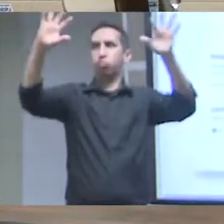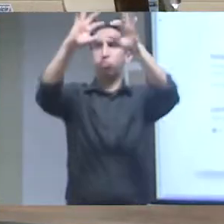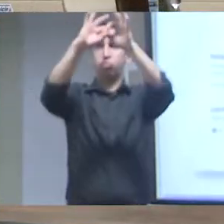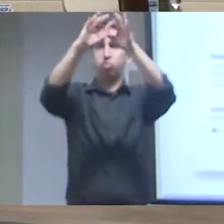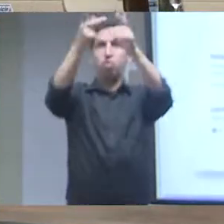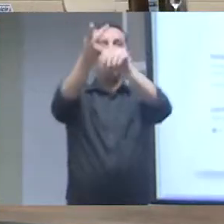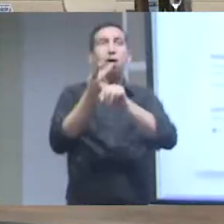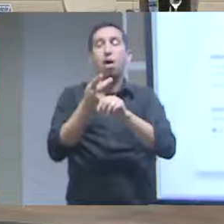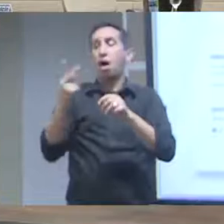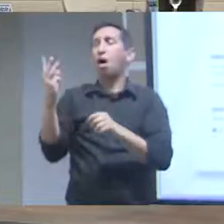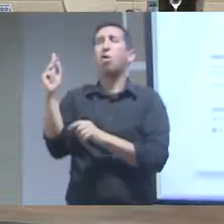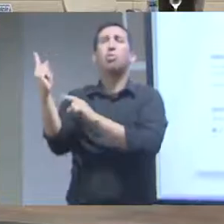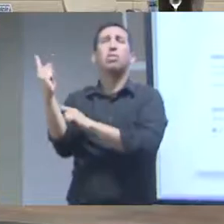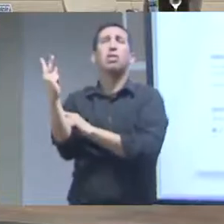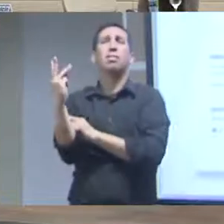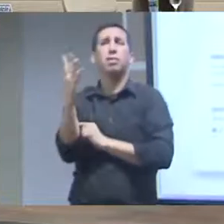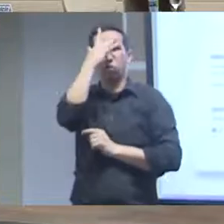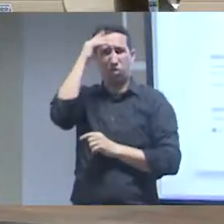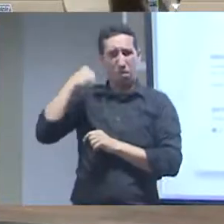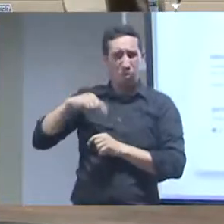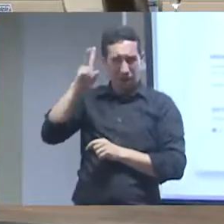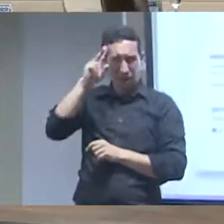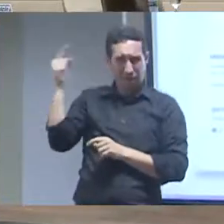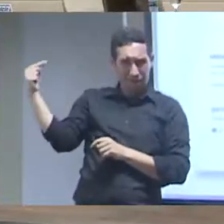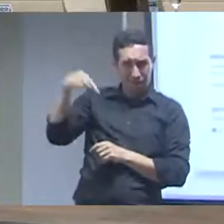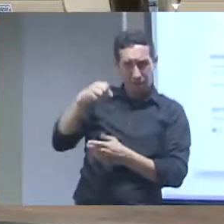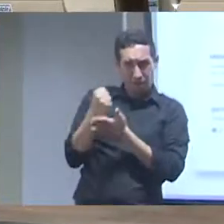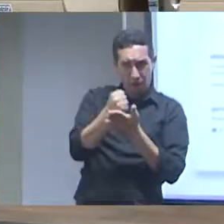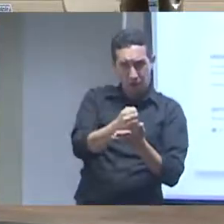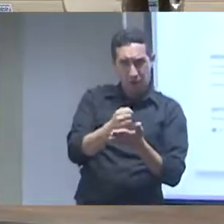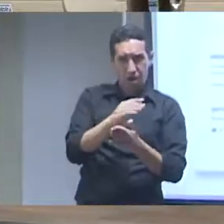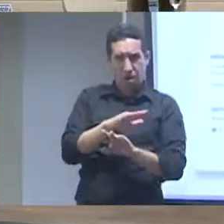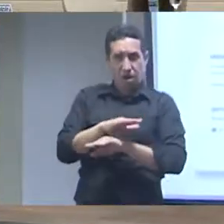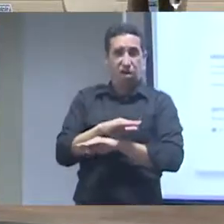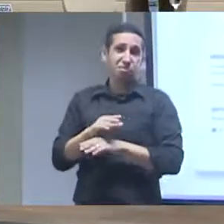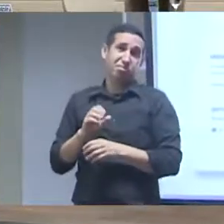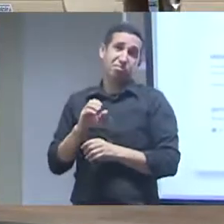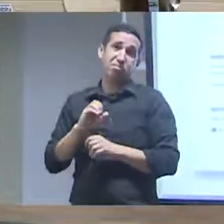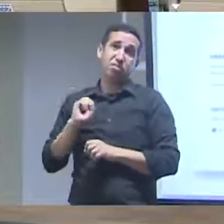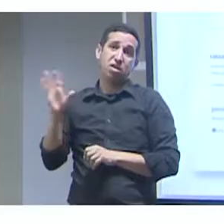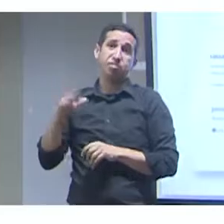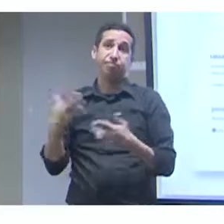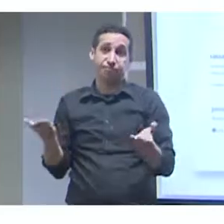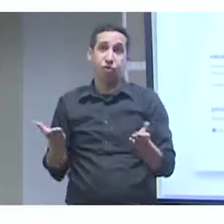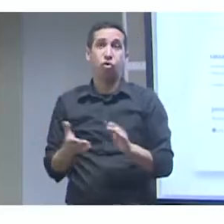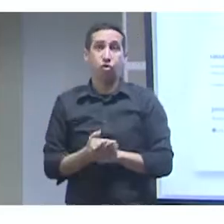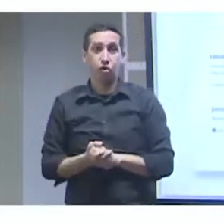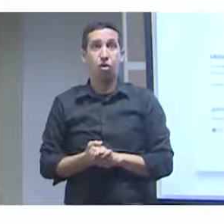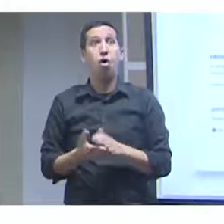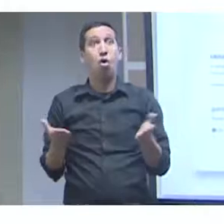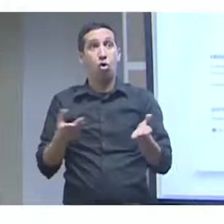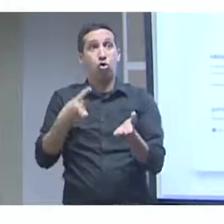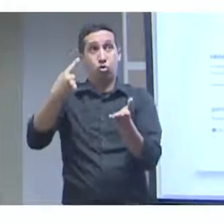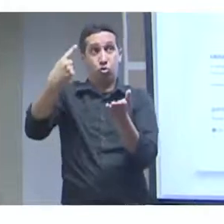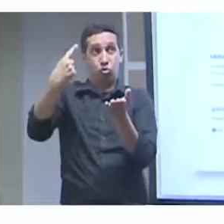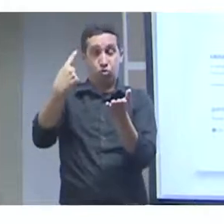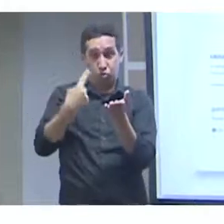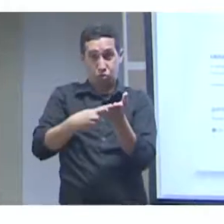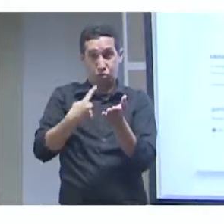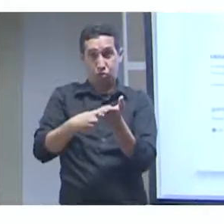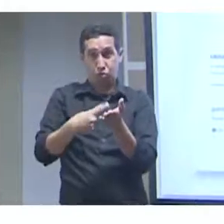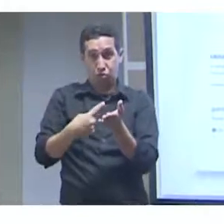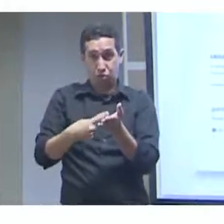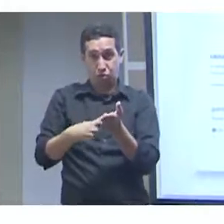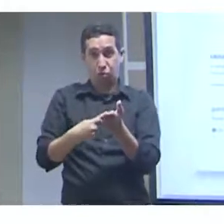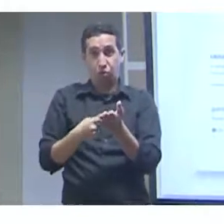compromissados com os dados abertos que a gente publica os dados abertos dos dados abertos ou seja como é que isso